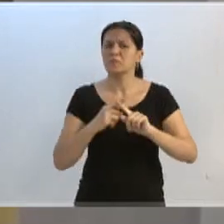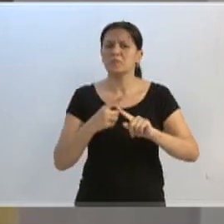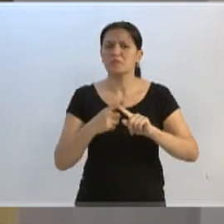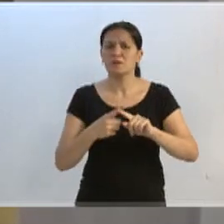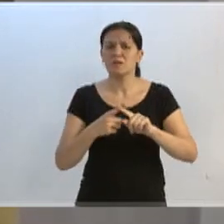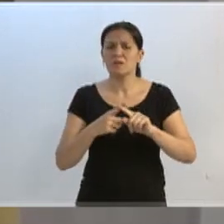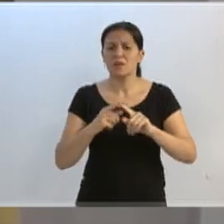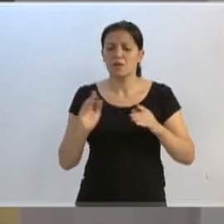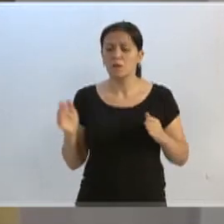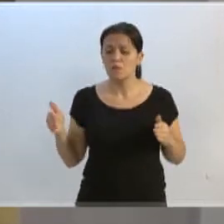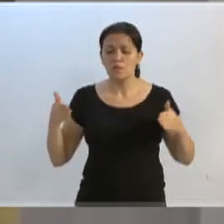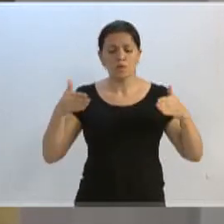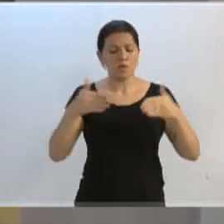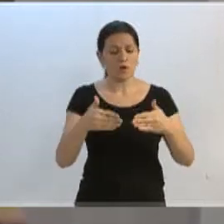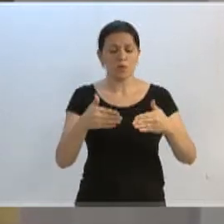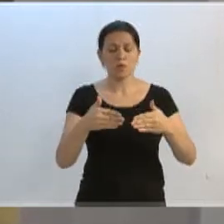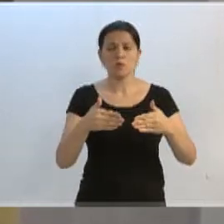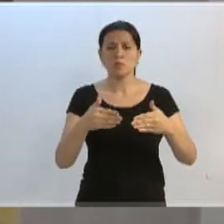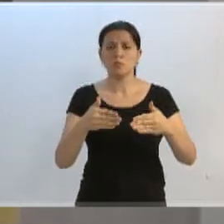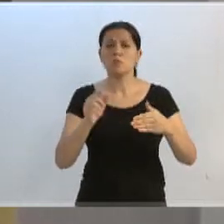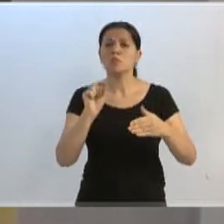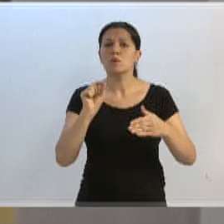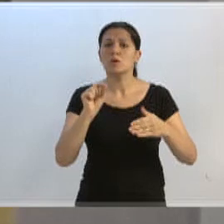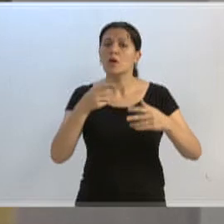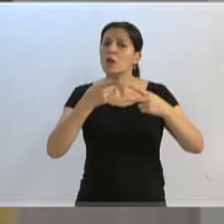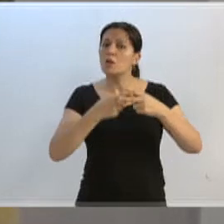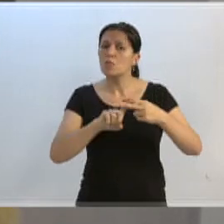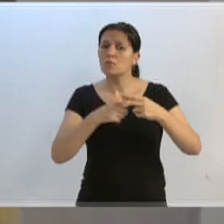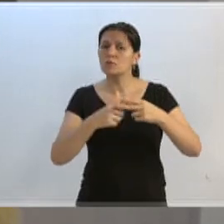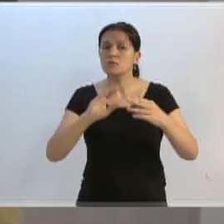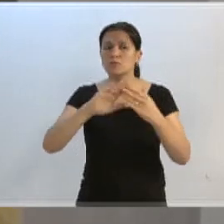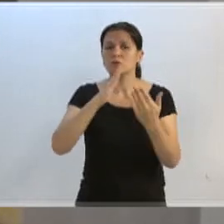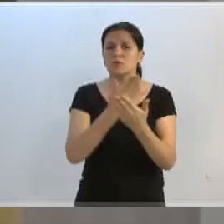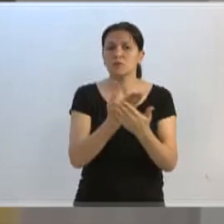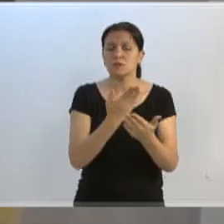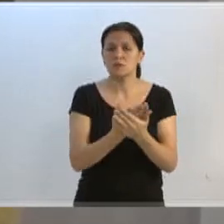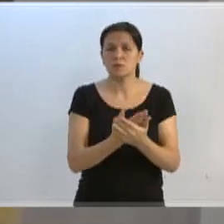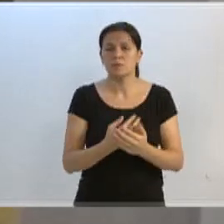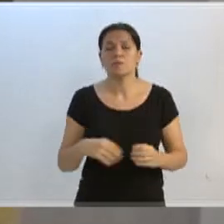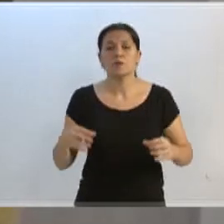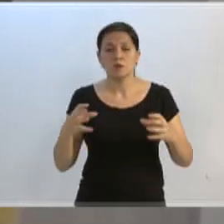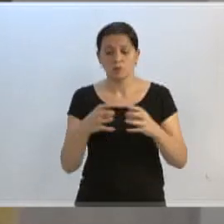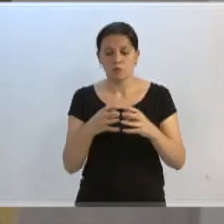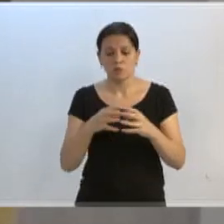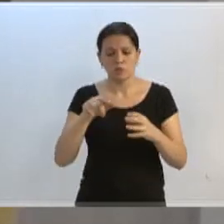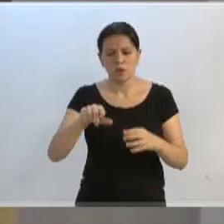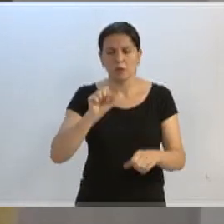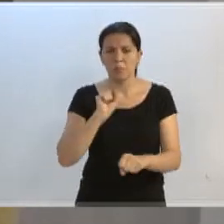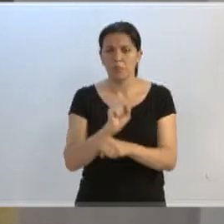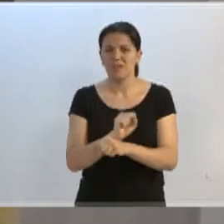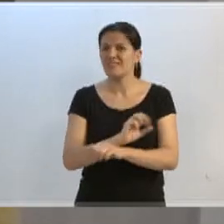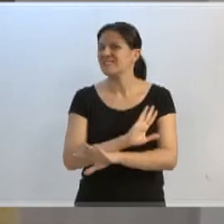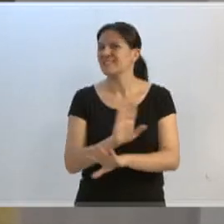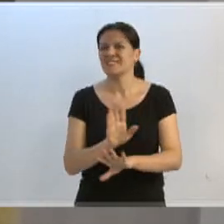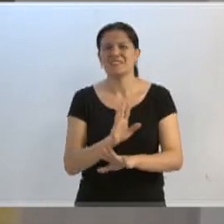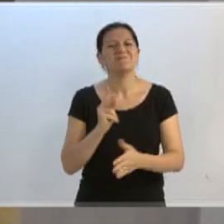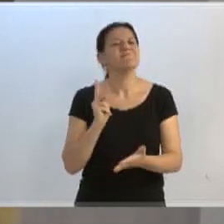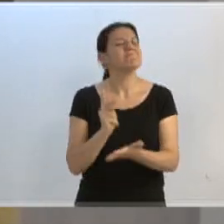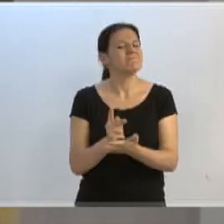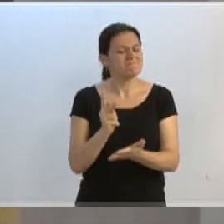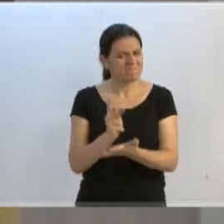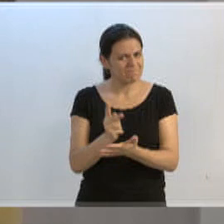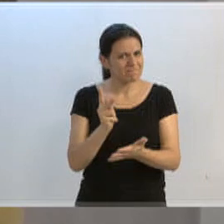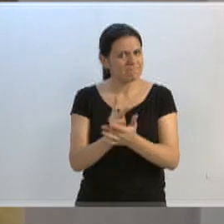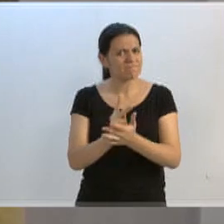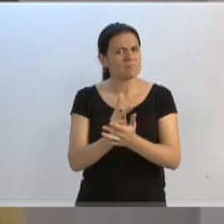sair do foco. O foco era justamente tratar da manutenção. E esse grupo que aqui está, ele não vai parar, ele vai continuar. Nós vamos continuar, o